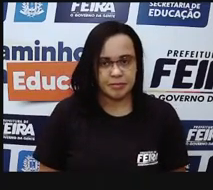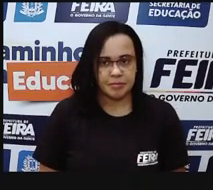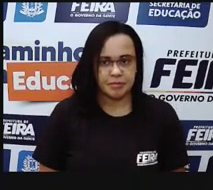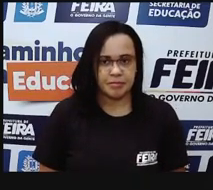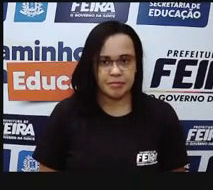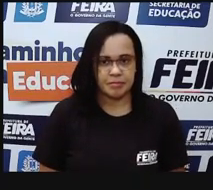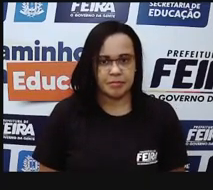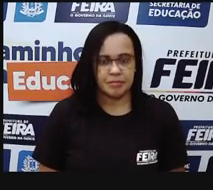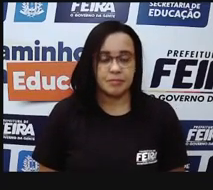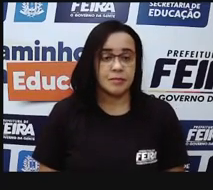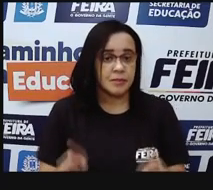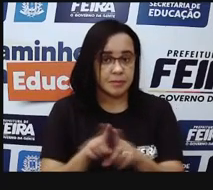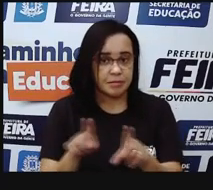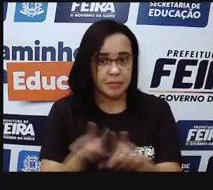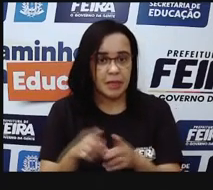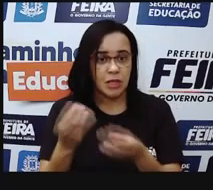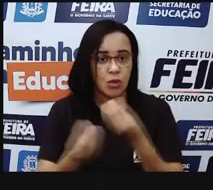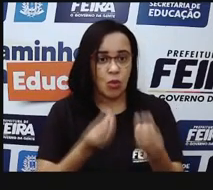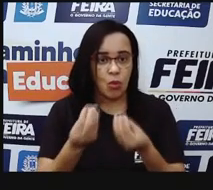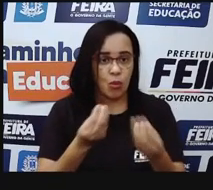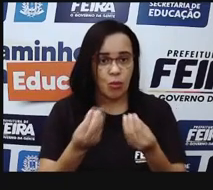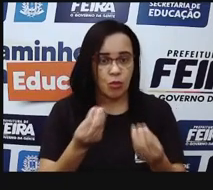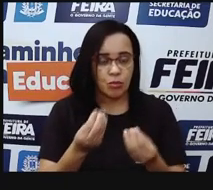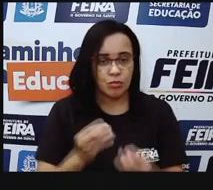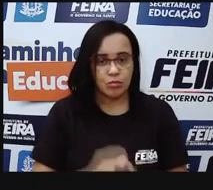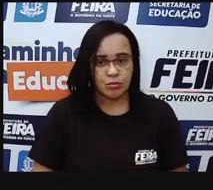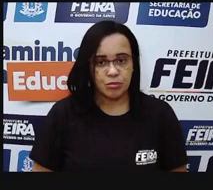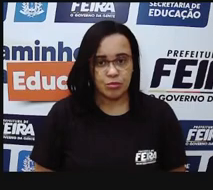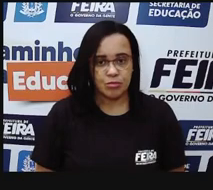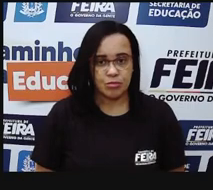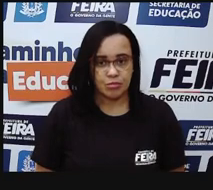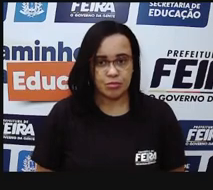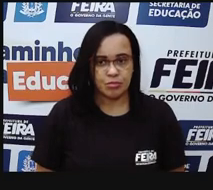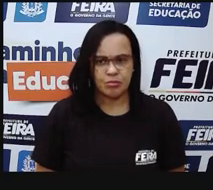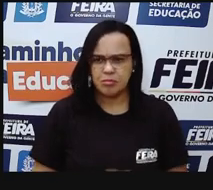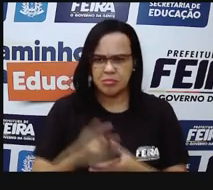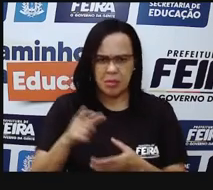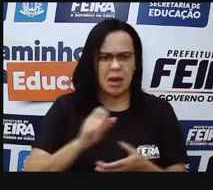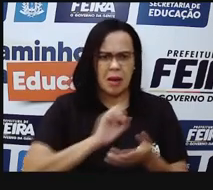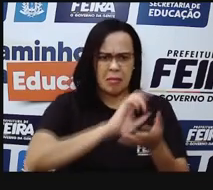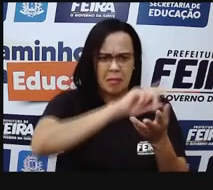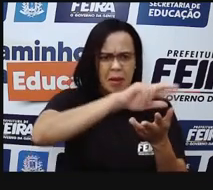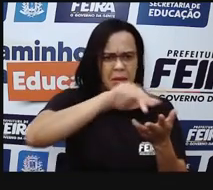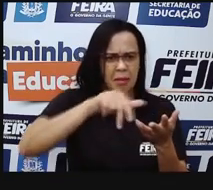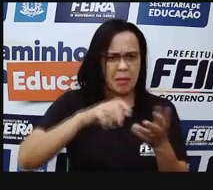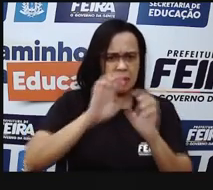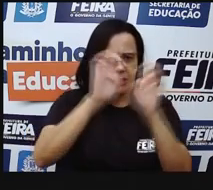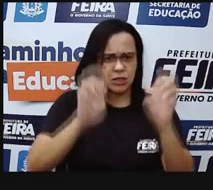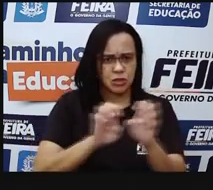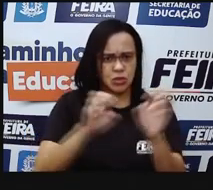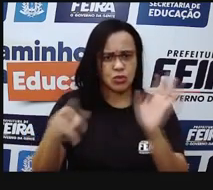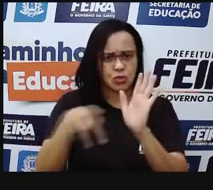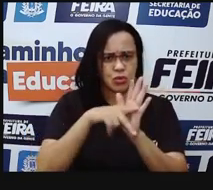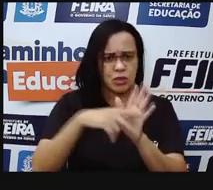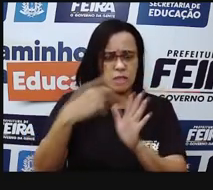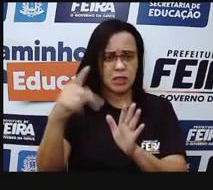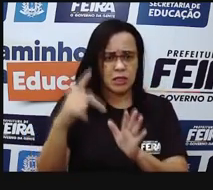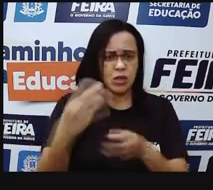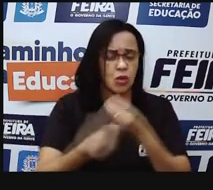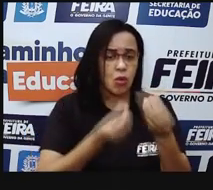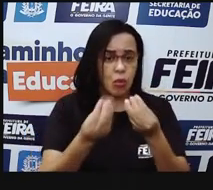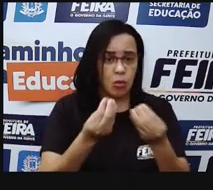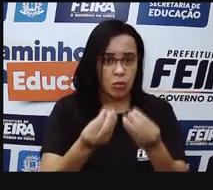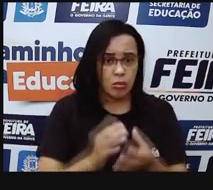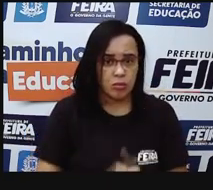tato e a pressão. E os bulbos terminais de fralze, a gente vai perceber o frio,